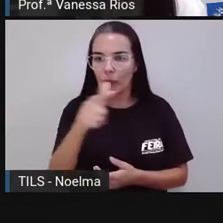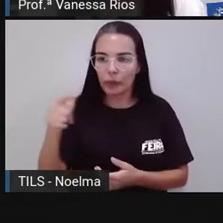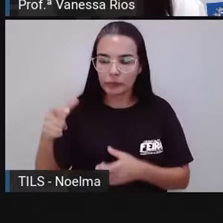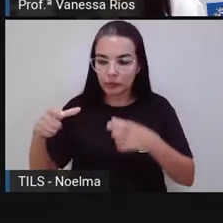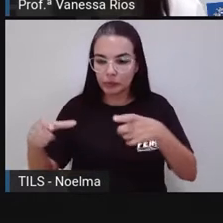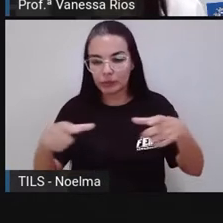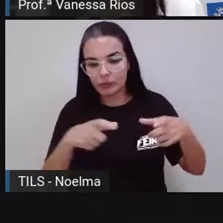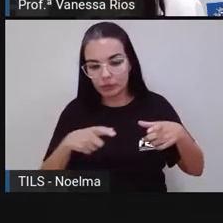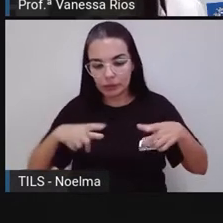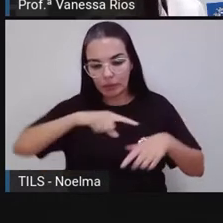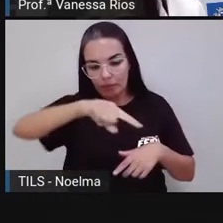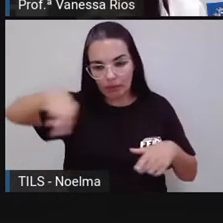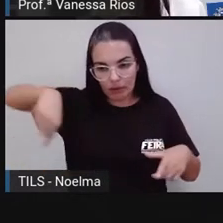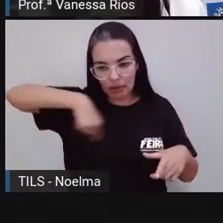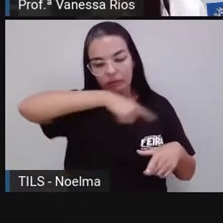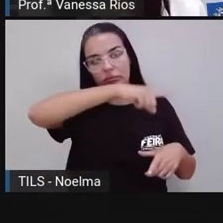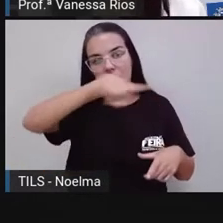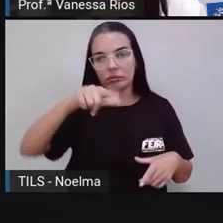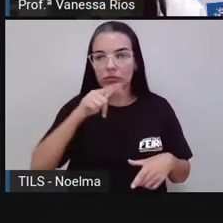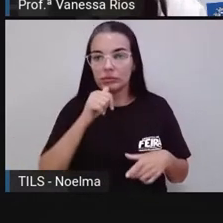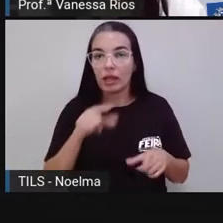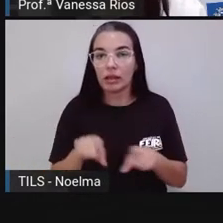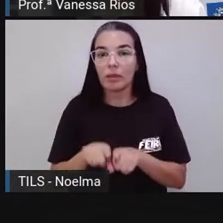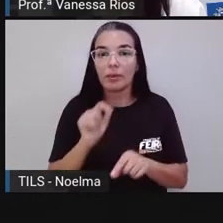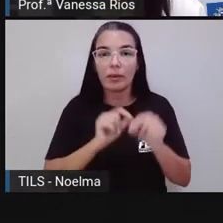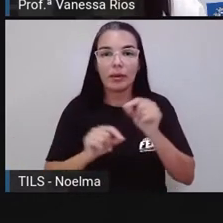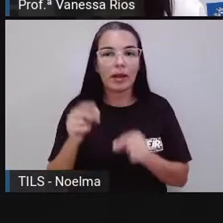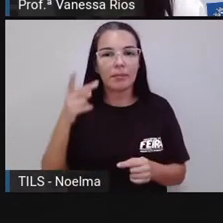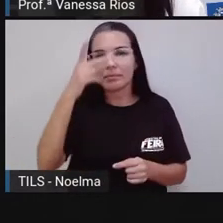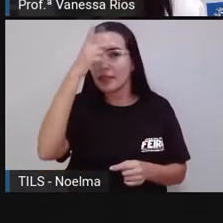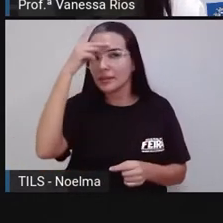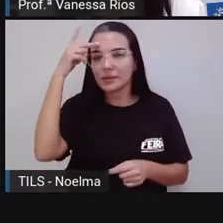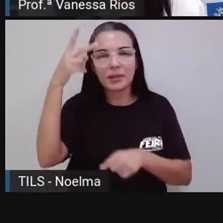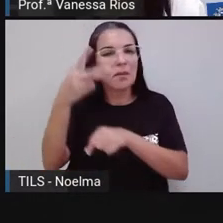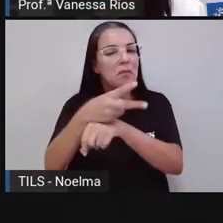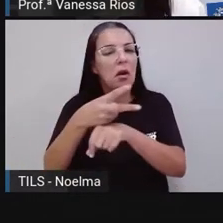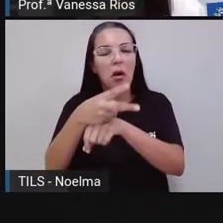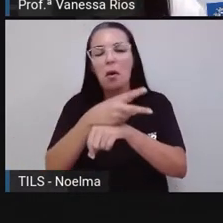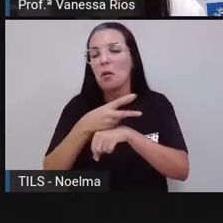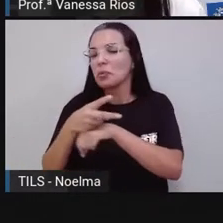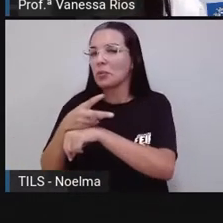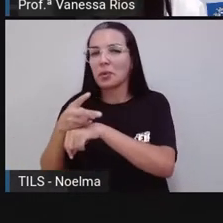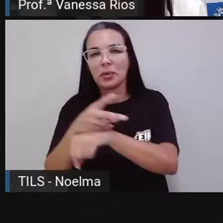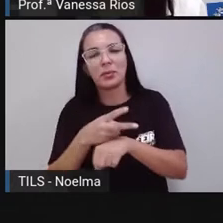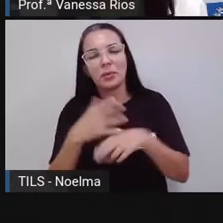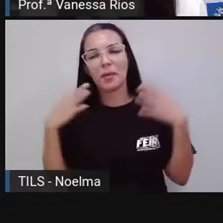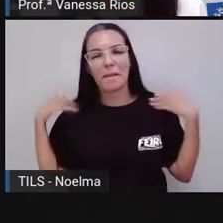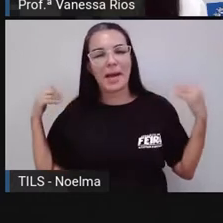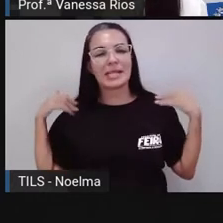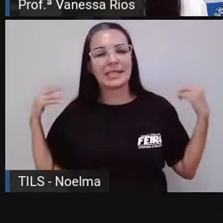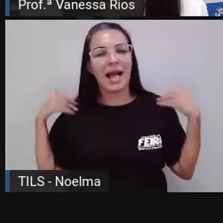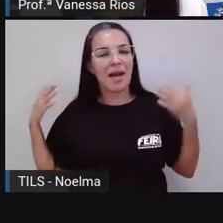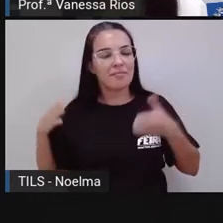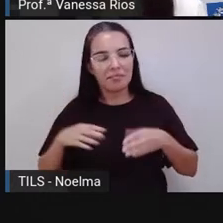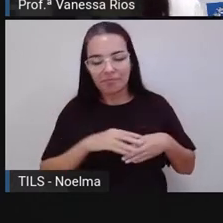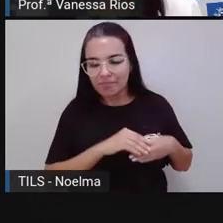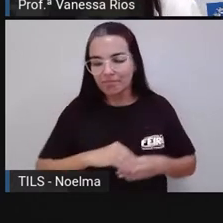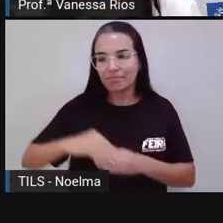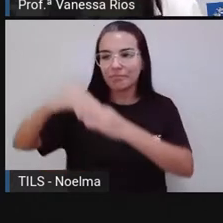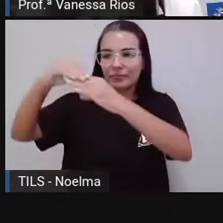E a gente observa que é um lugar turístico procurado por muitos turistas, por muitas pessoas